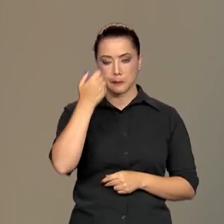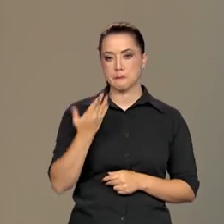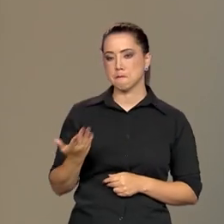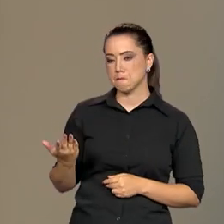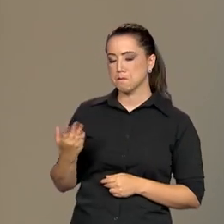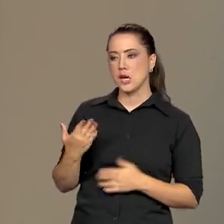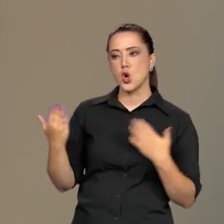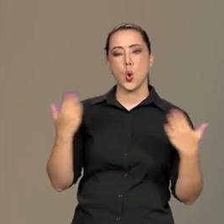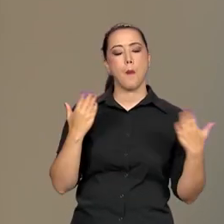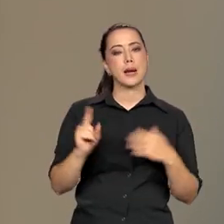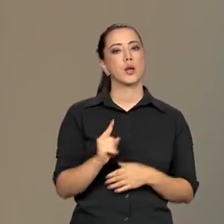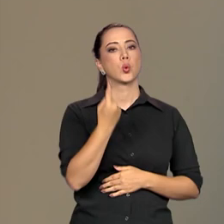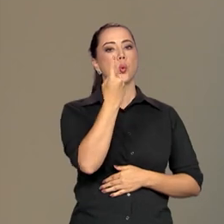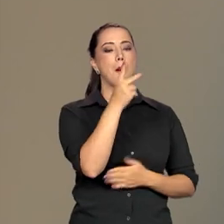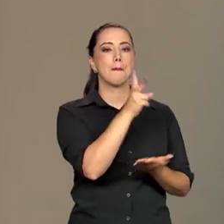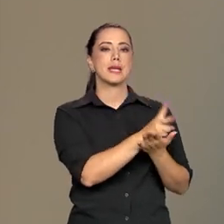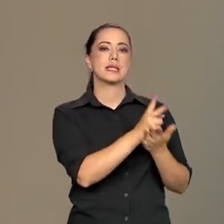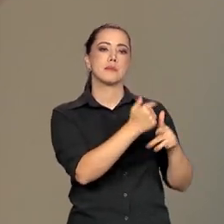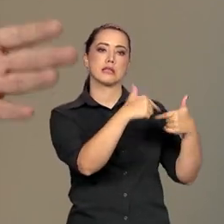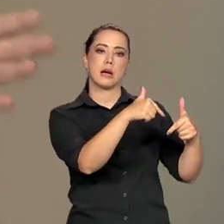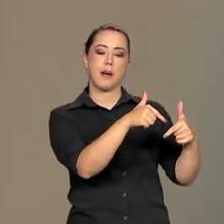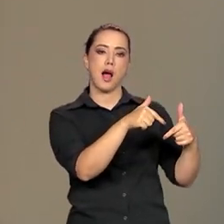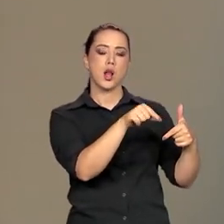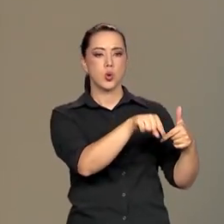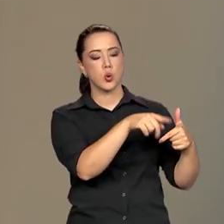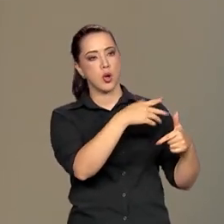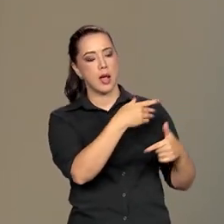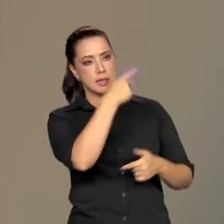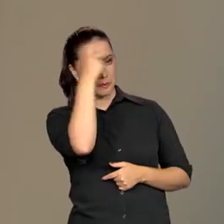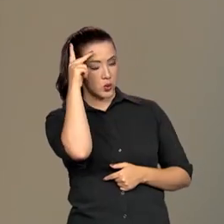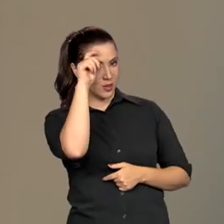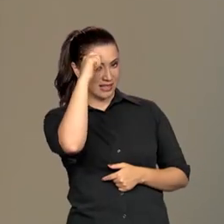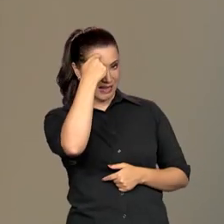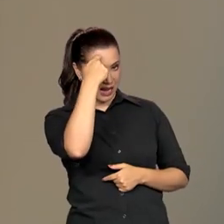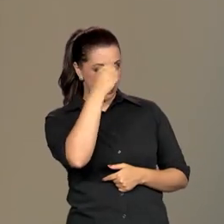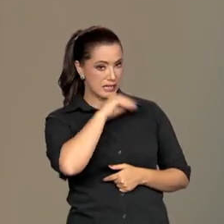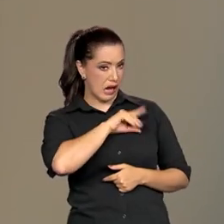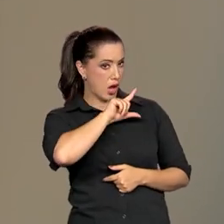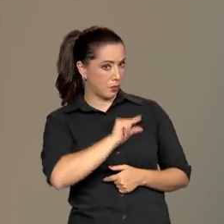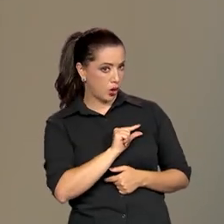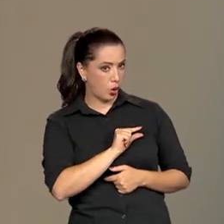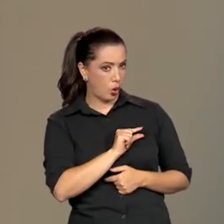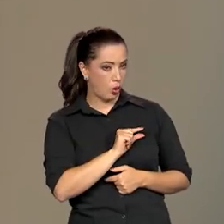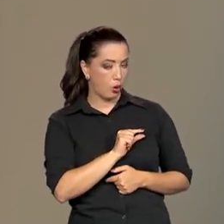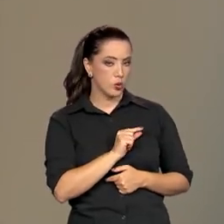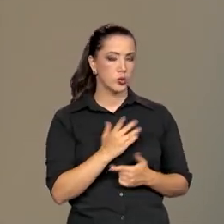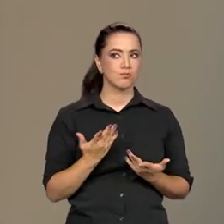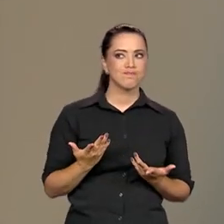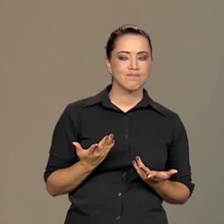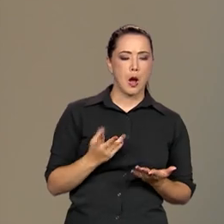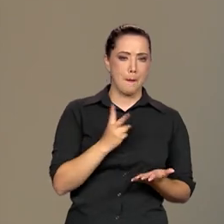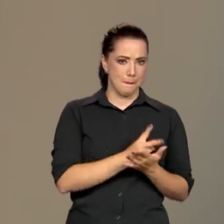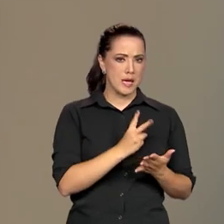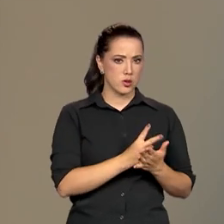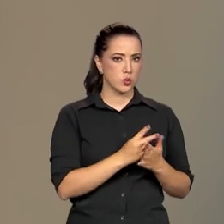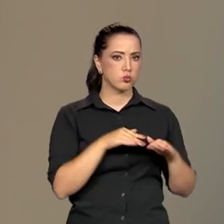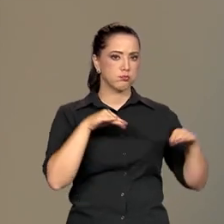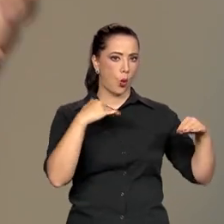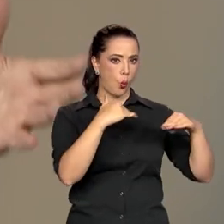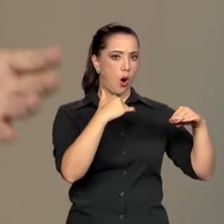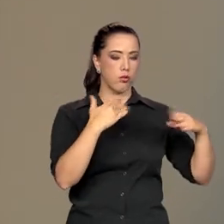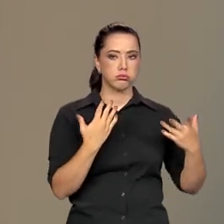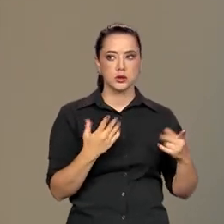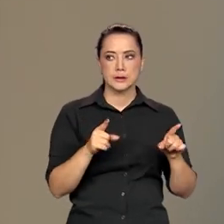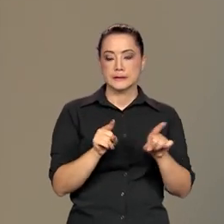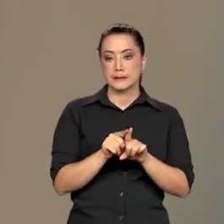considerar uma mesma empresa, numa mesma função, os negros ganham menos do que os brancos tendo a mesma capacitação. Tem menos negros, por exemplo,